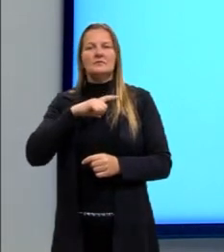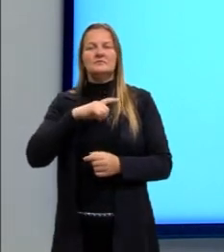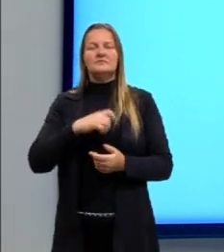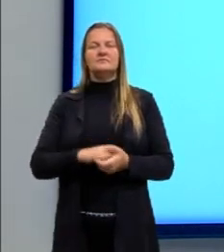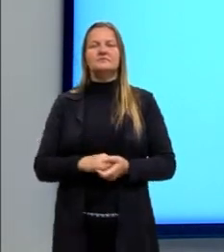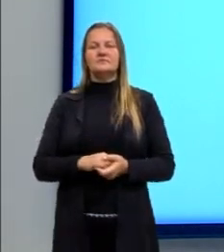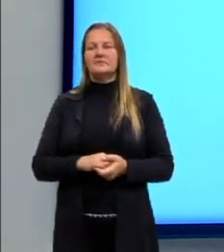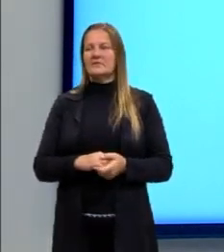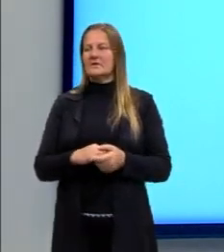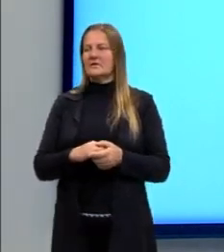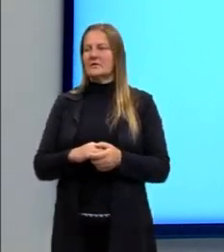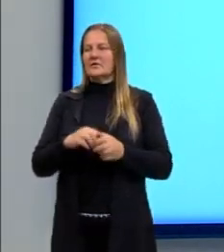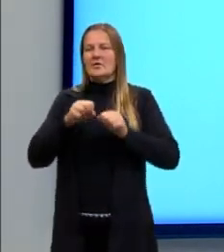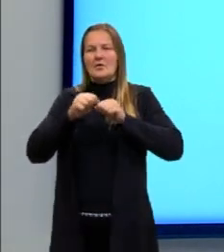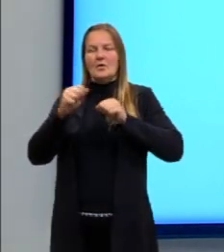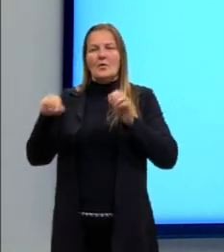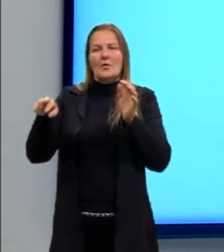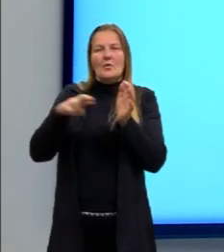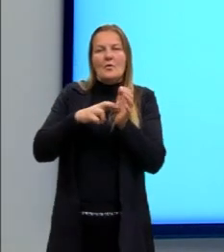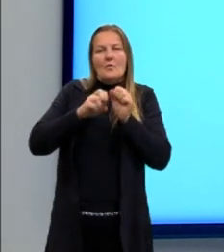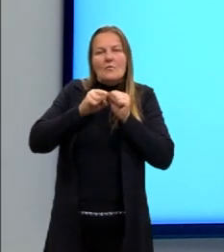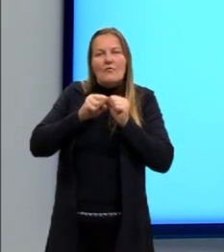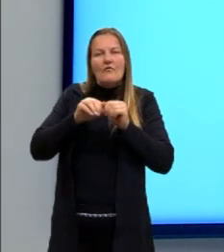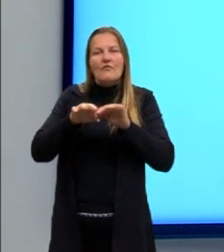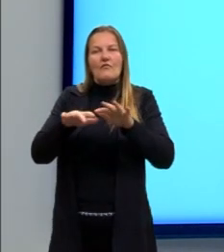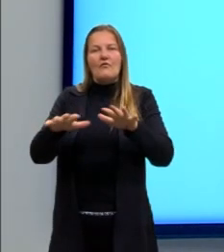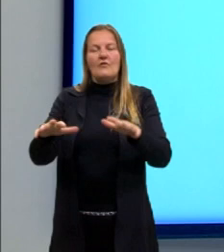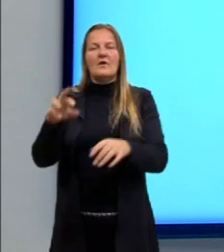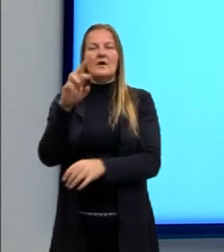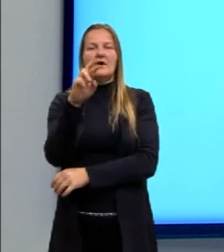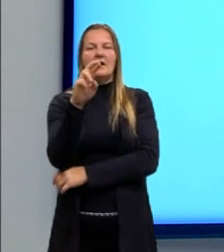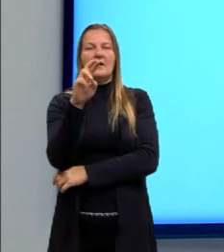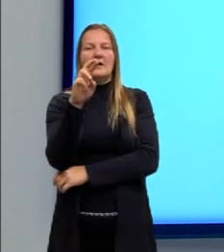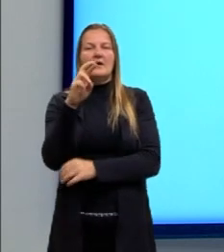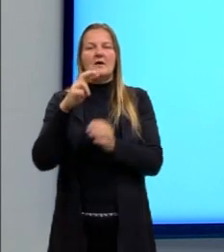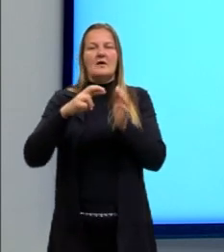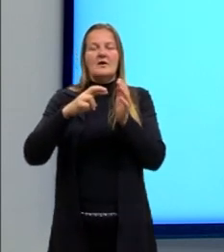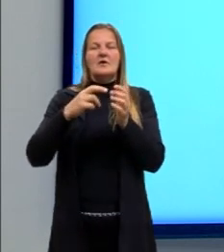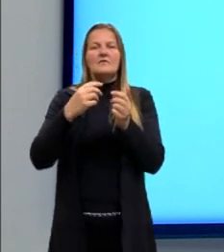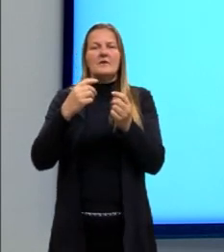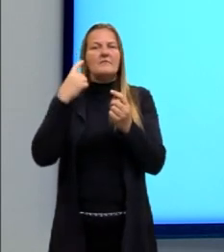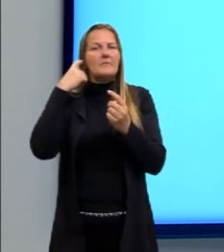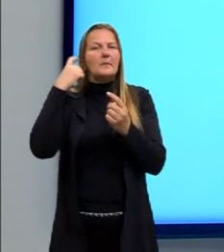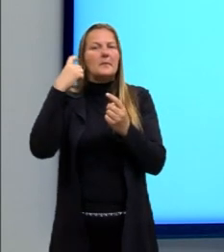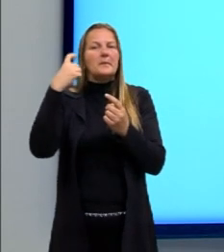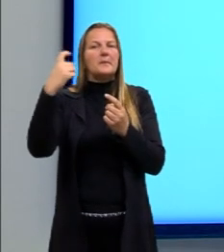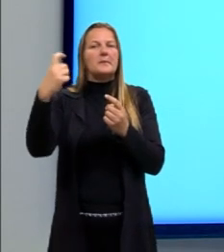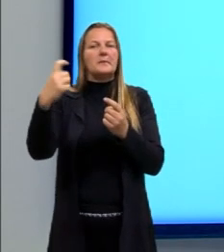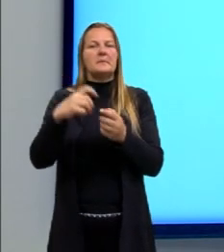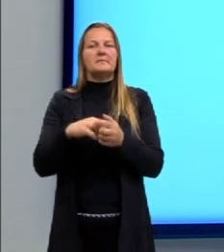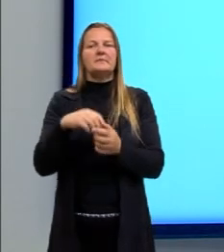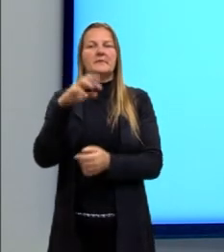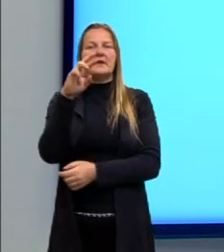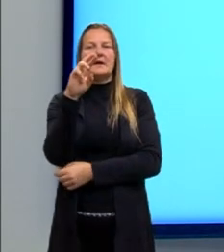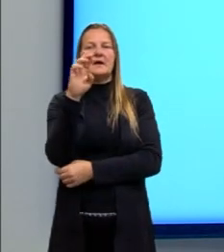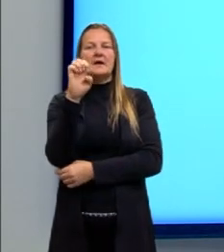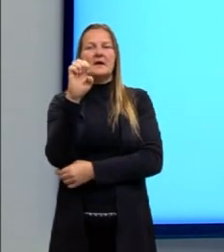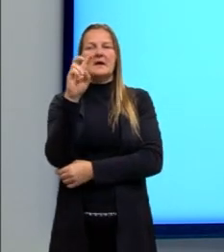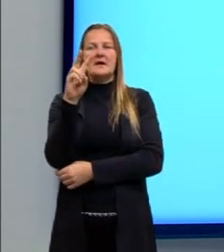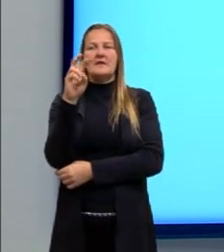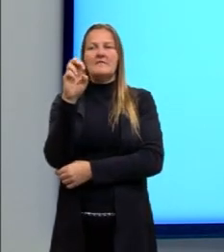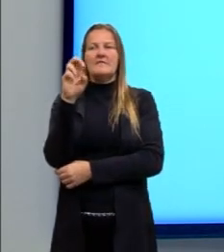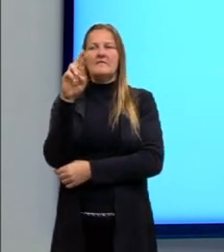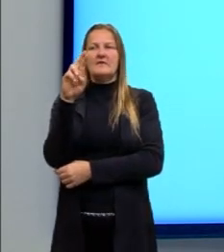reverberação. Muitas vezes a gente consegue ver esse fenômeno aqui em